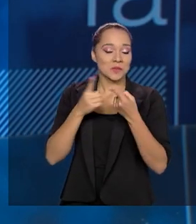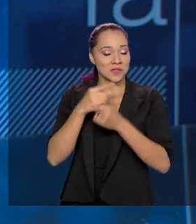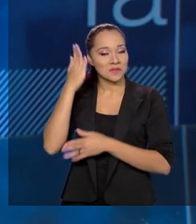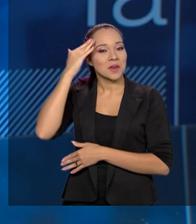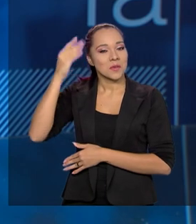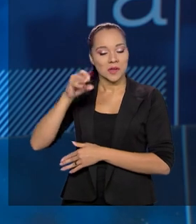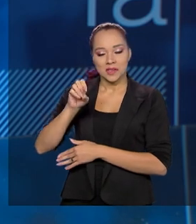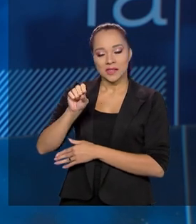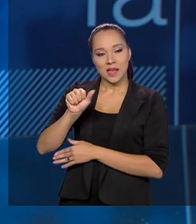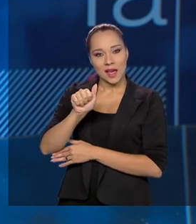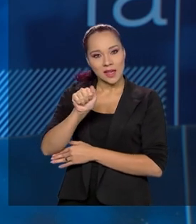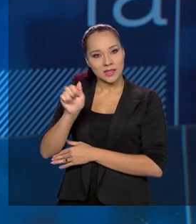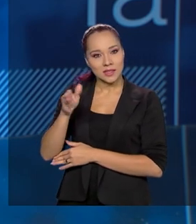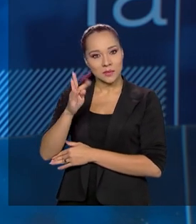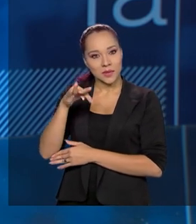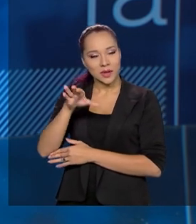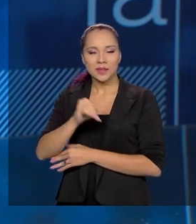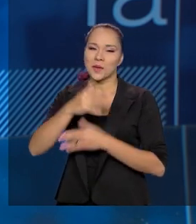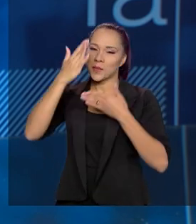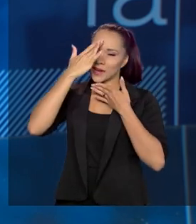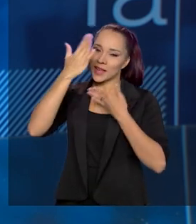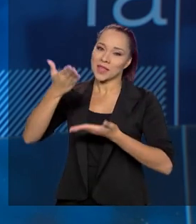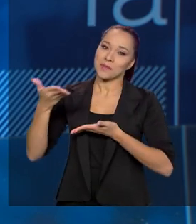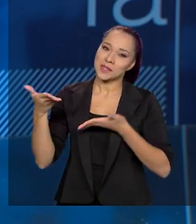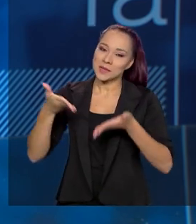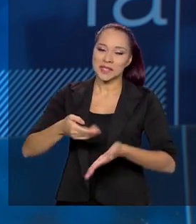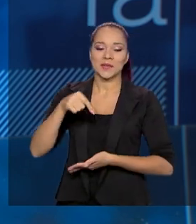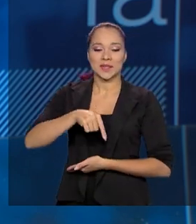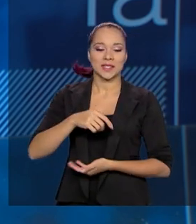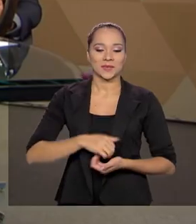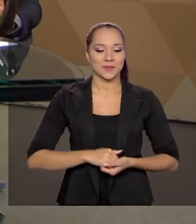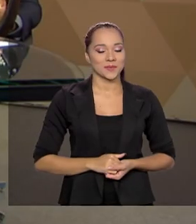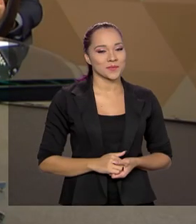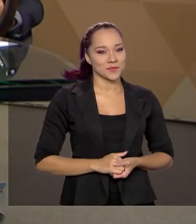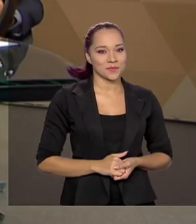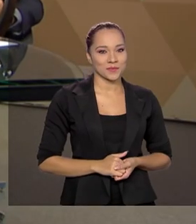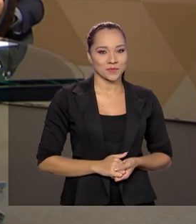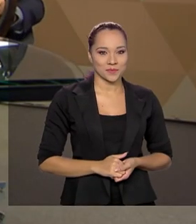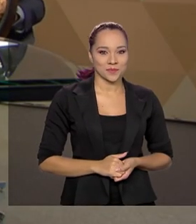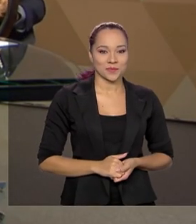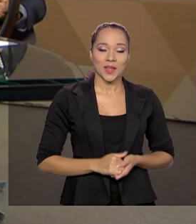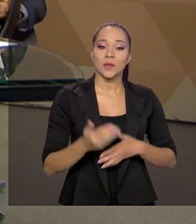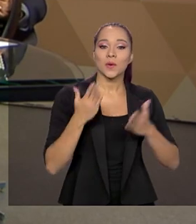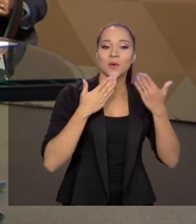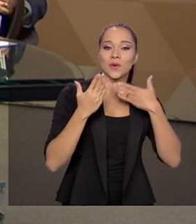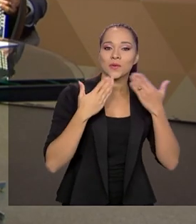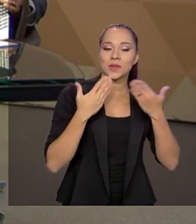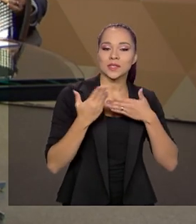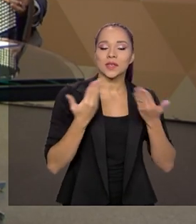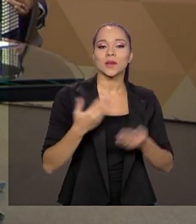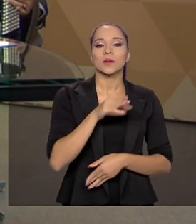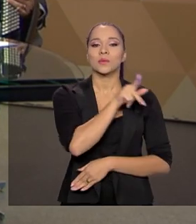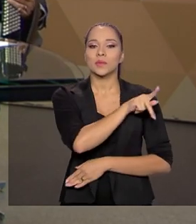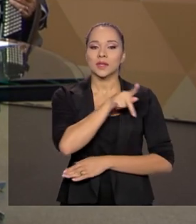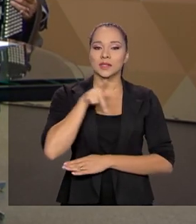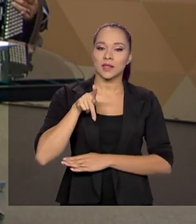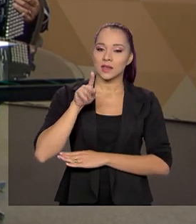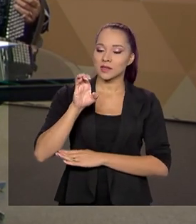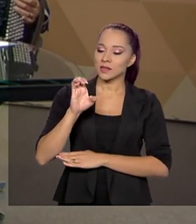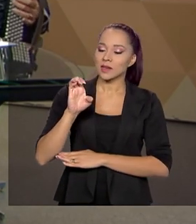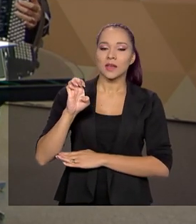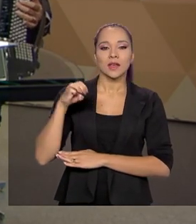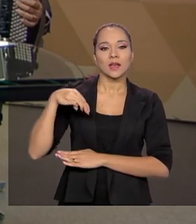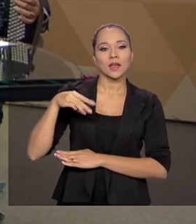asa branca. E muito obrigado pela participação aqui no Brasil em Pauta. Eu conversei com o presidente da